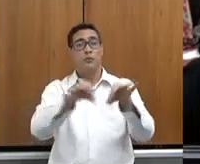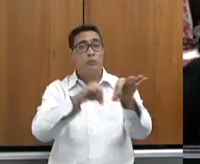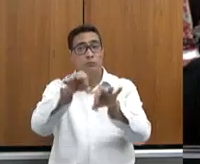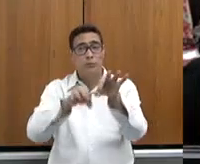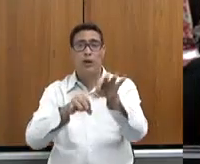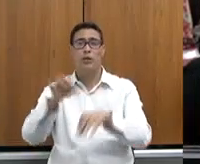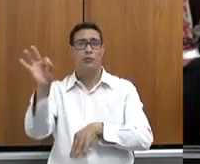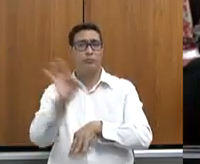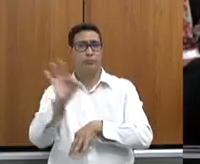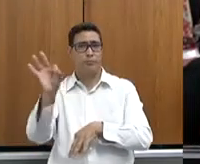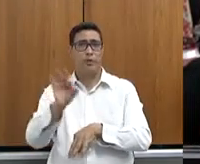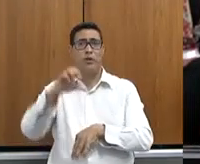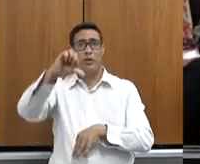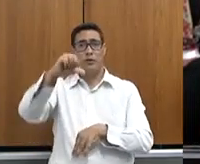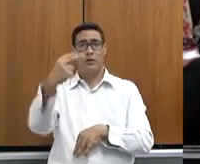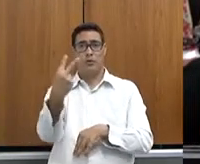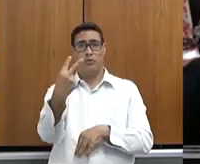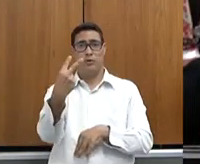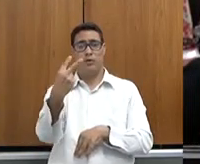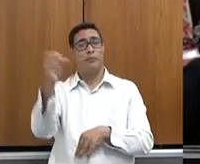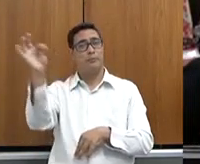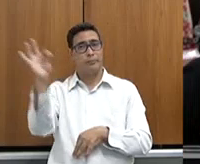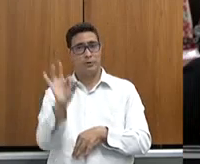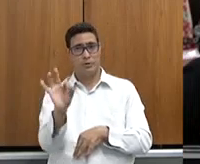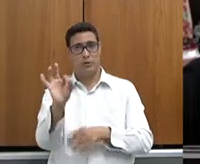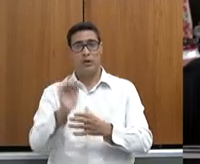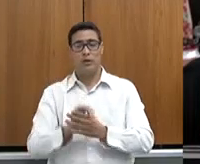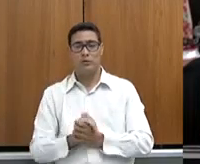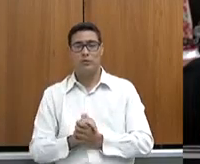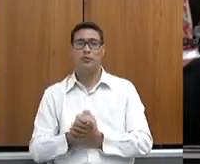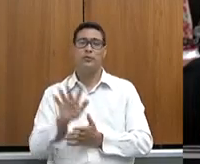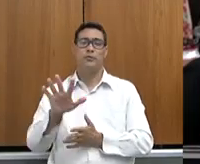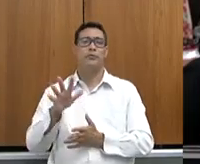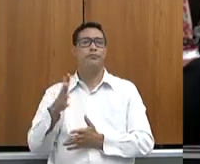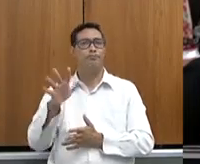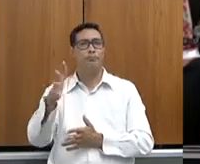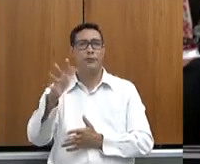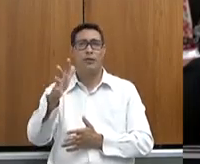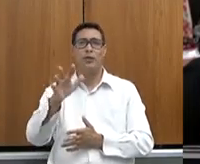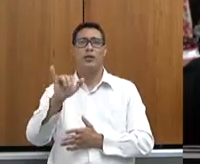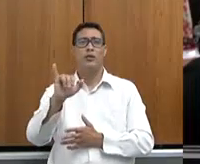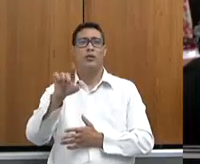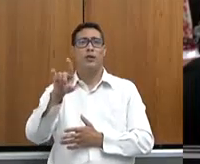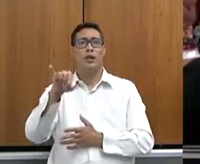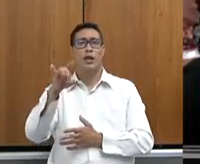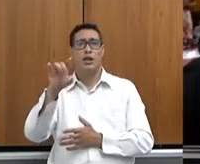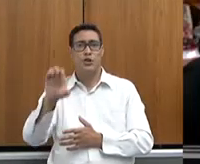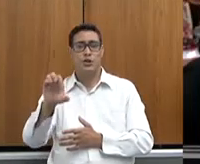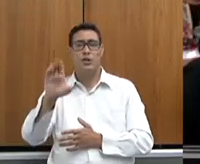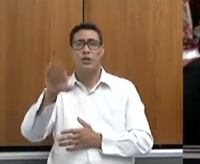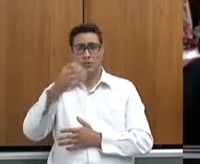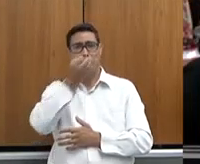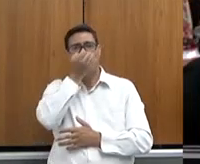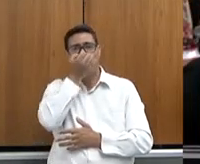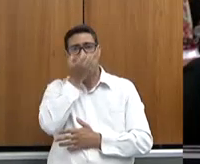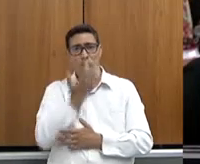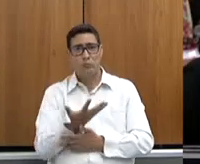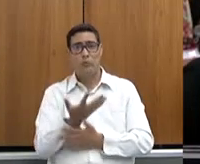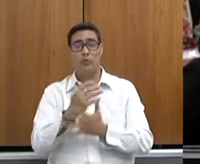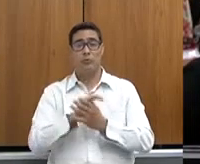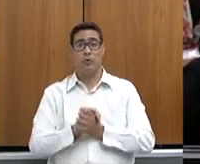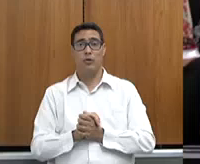em torno de 92%, ela está no índice muito bom, porque,